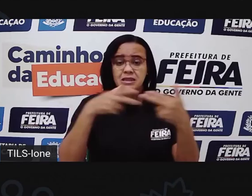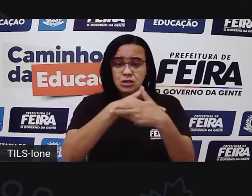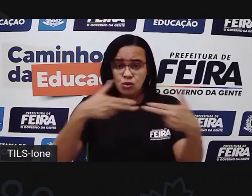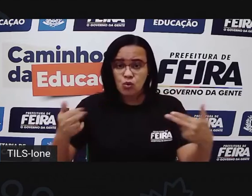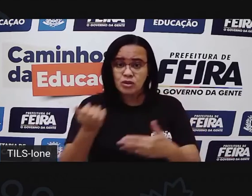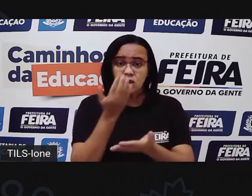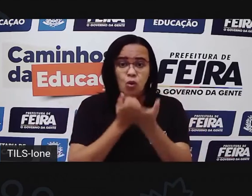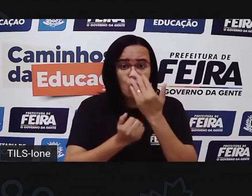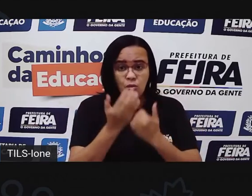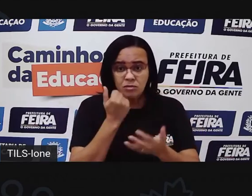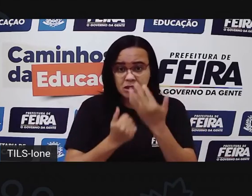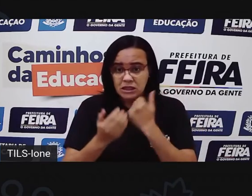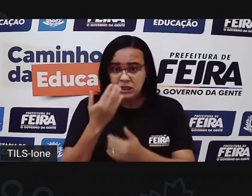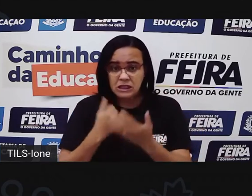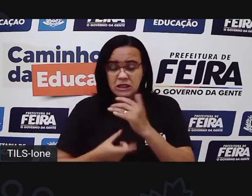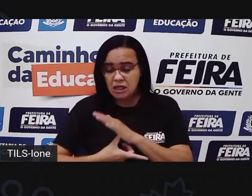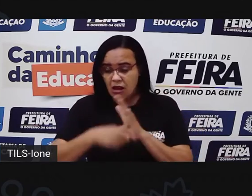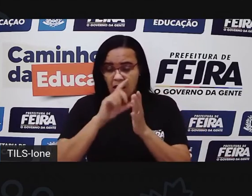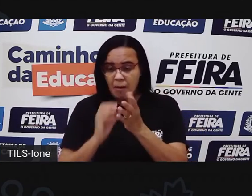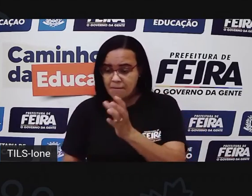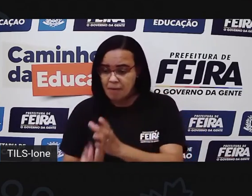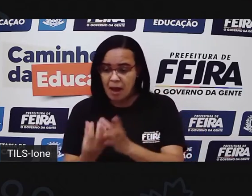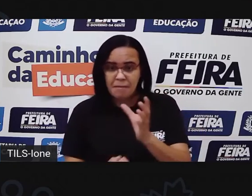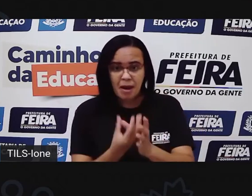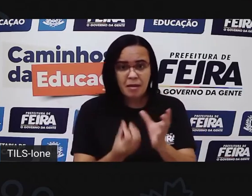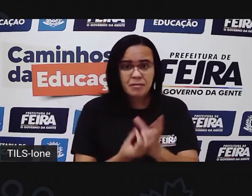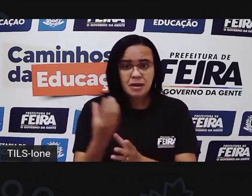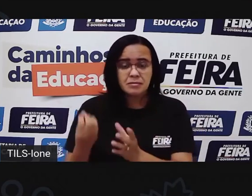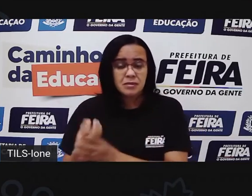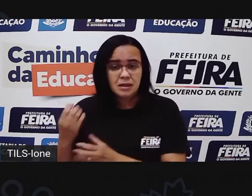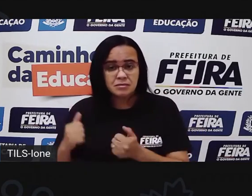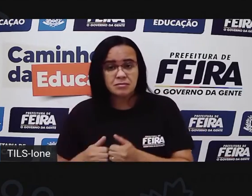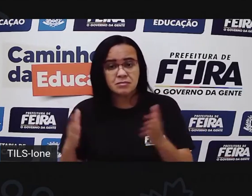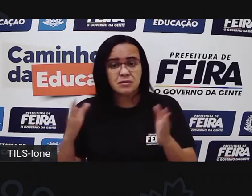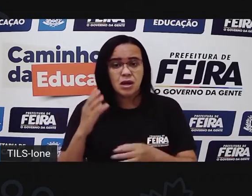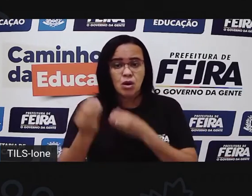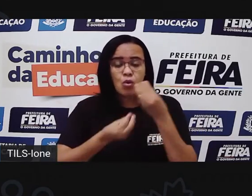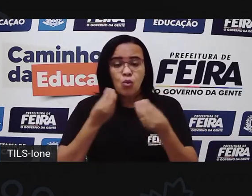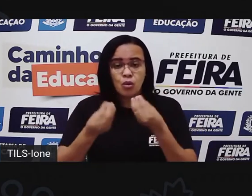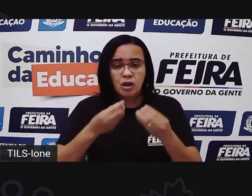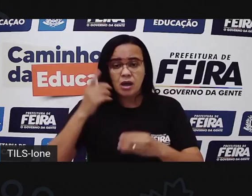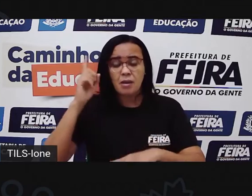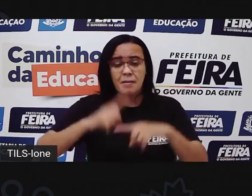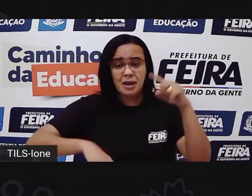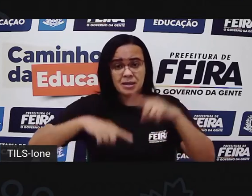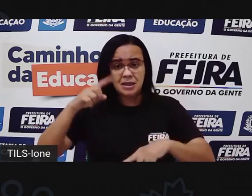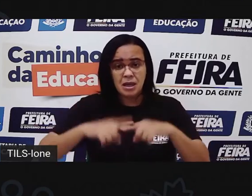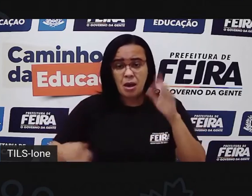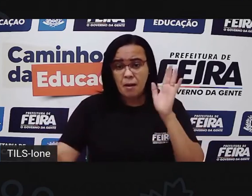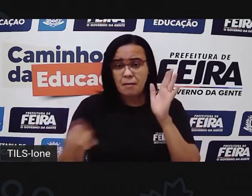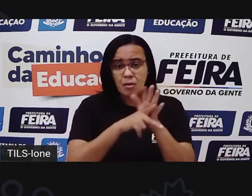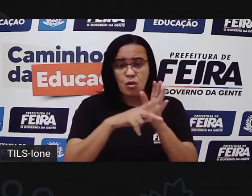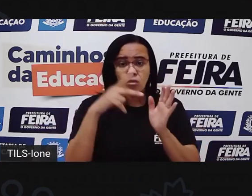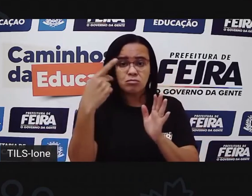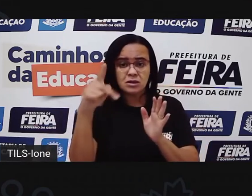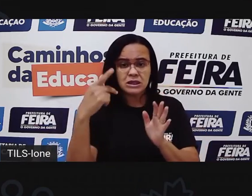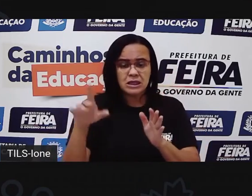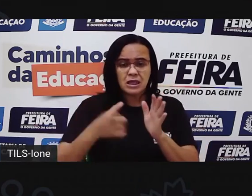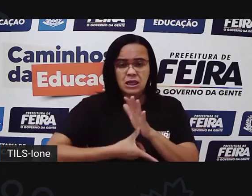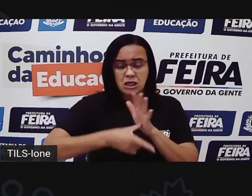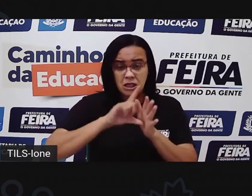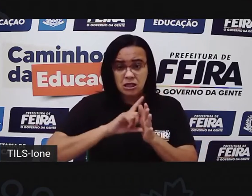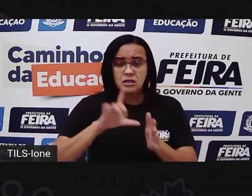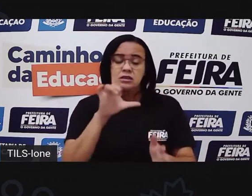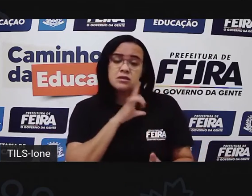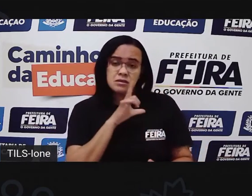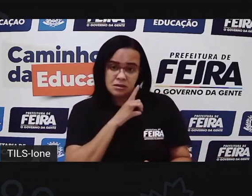produto ou uma substância inicial, que se chama matéria-prima, que é aquilo que a gente faz para dar origem a